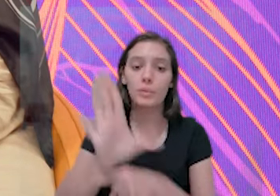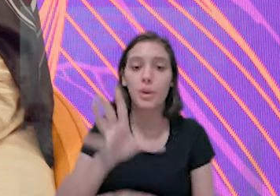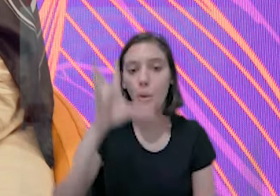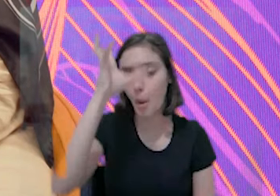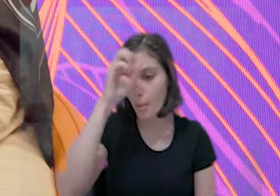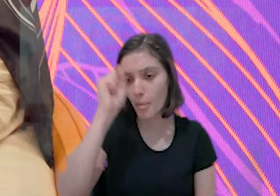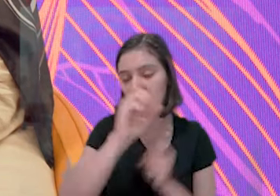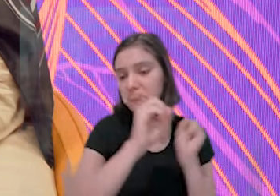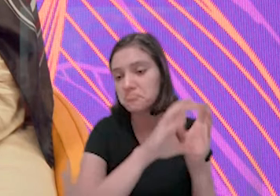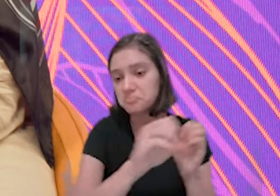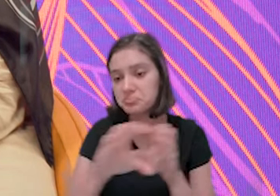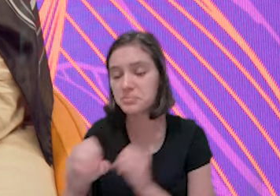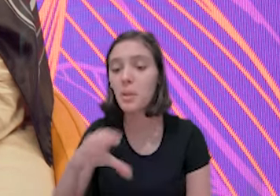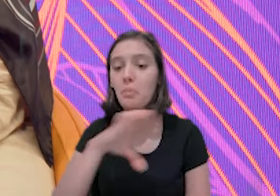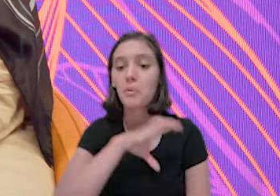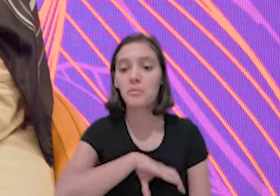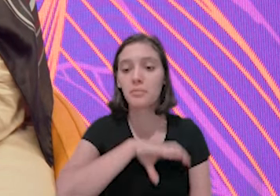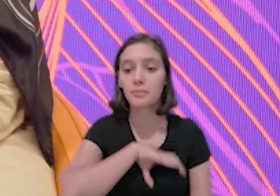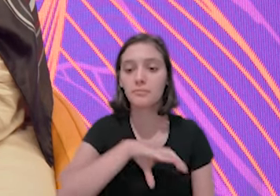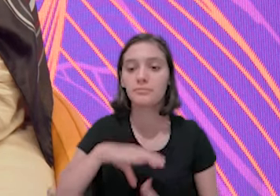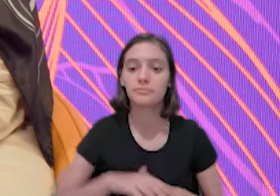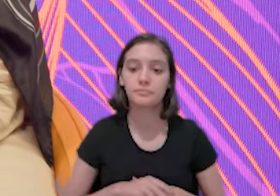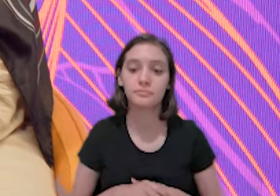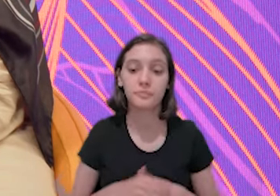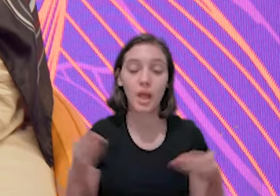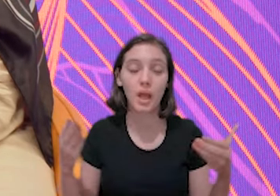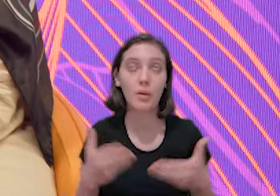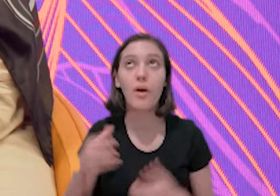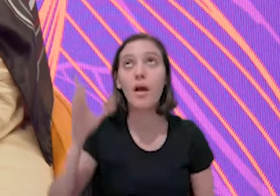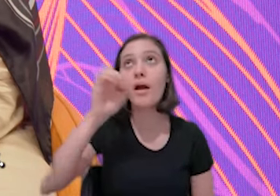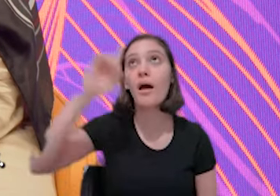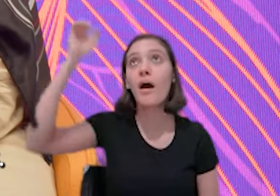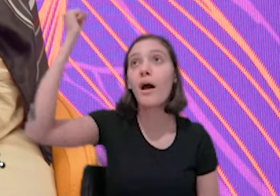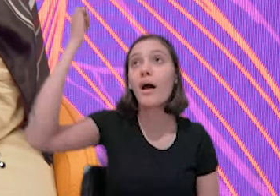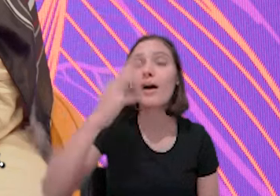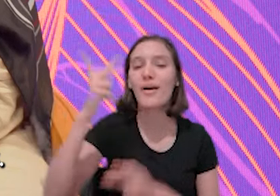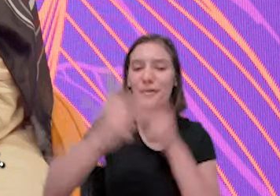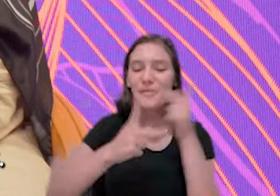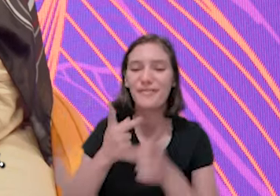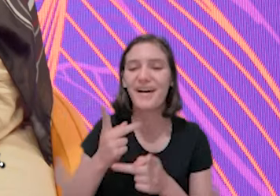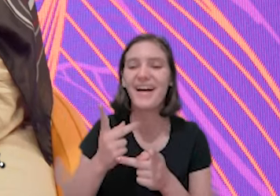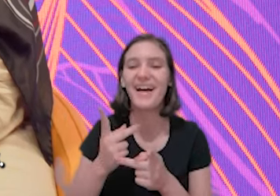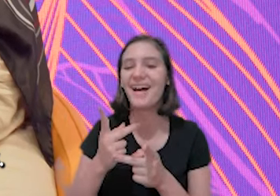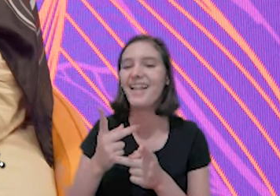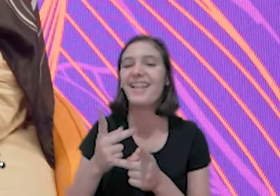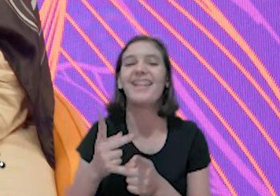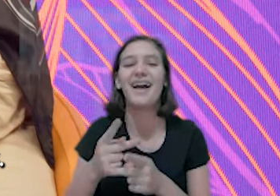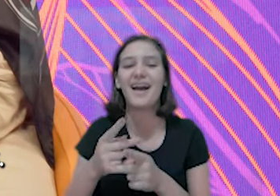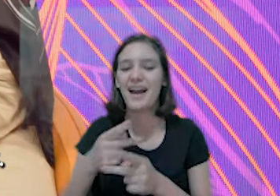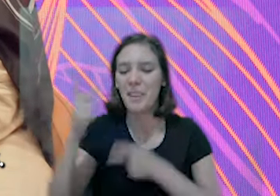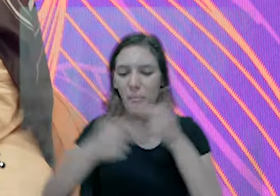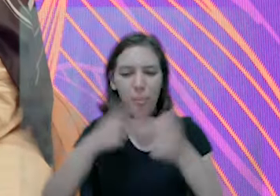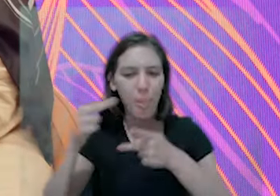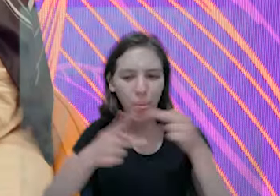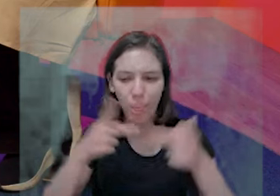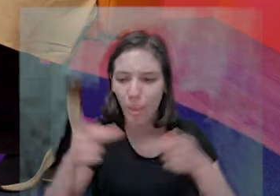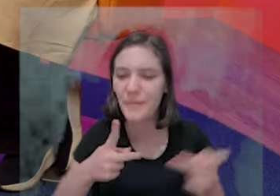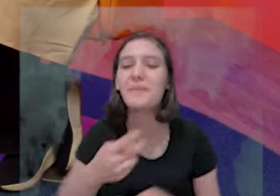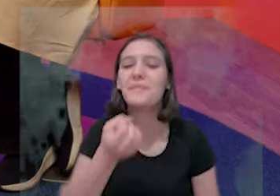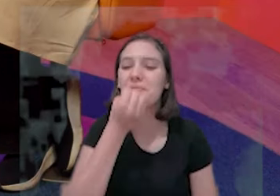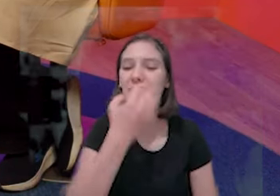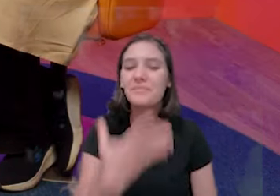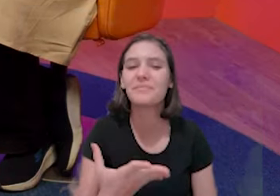eles me ajudam para dar aula para português. Agora, graças a Deus, fala mais ou menos. Está